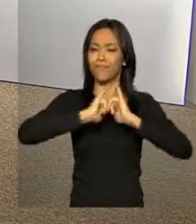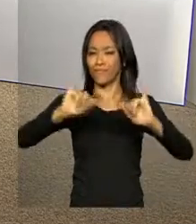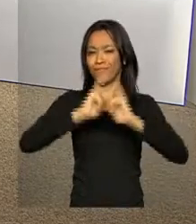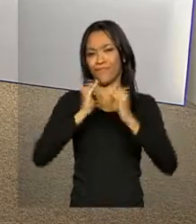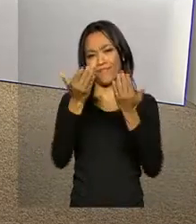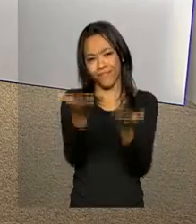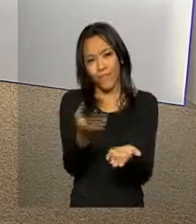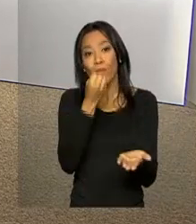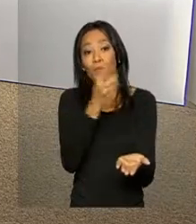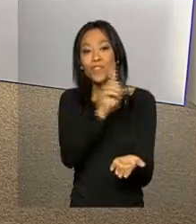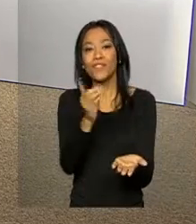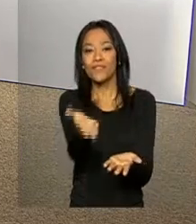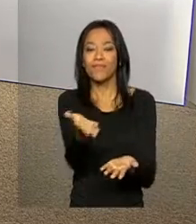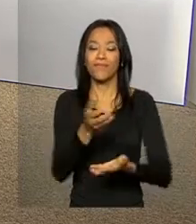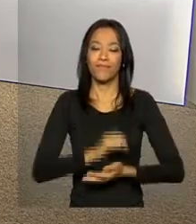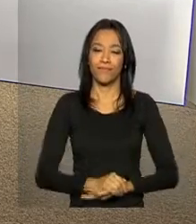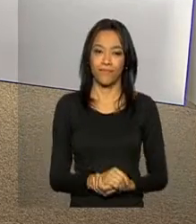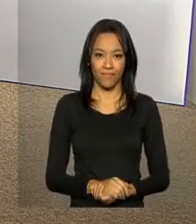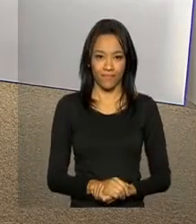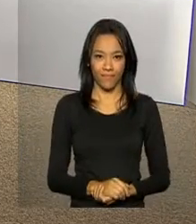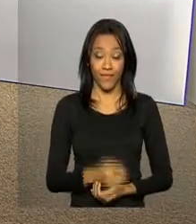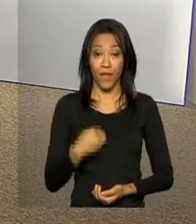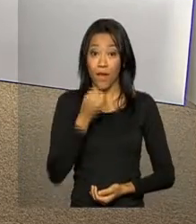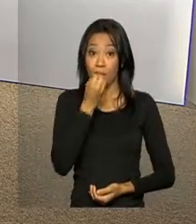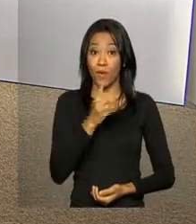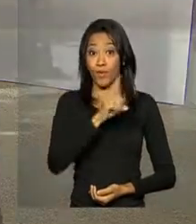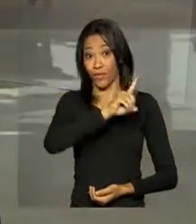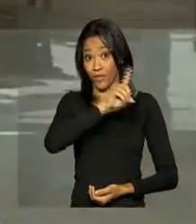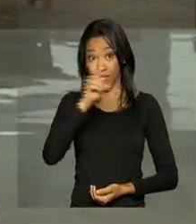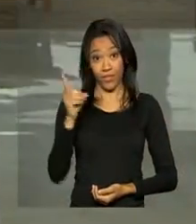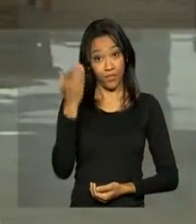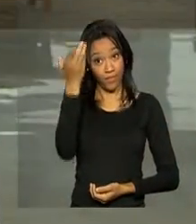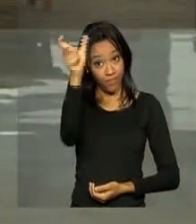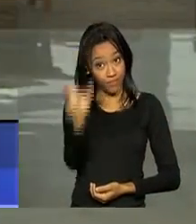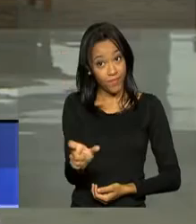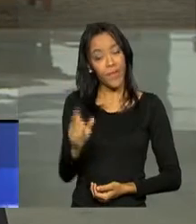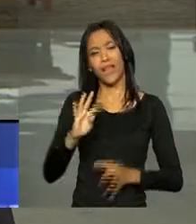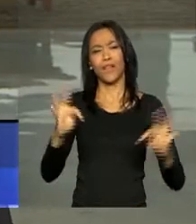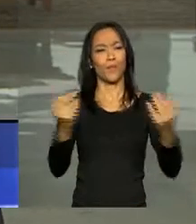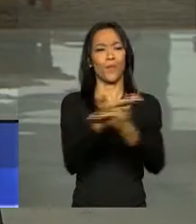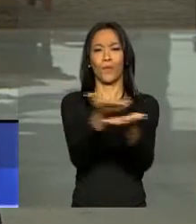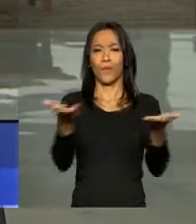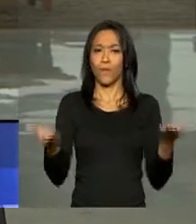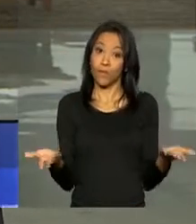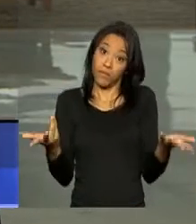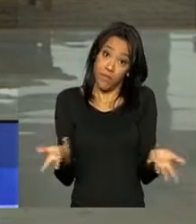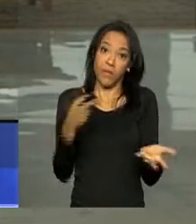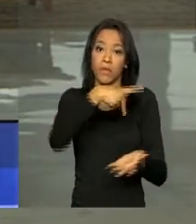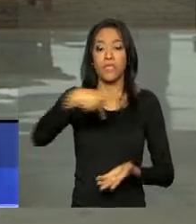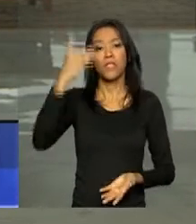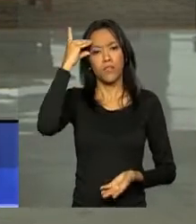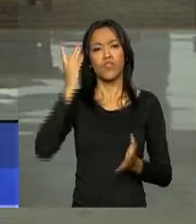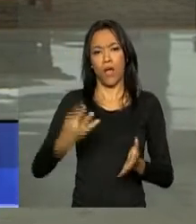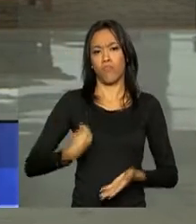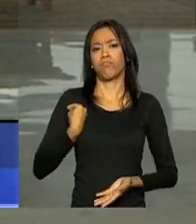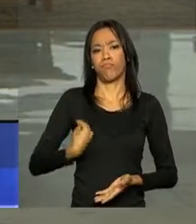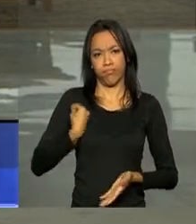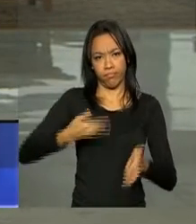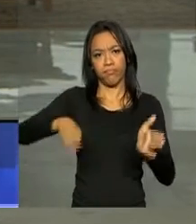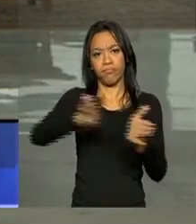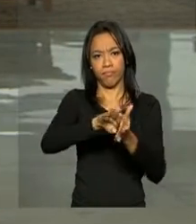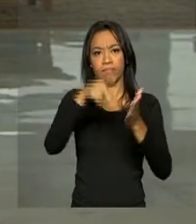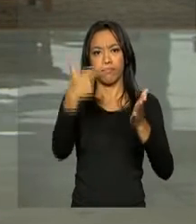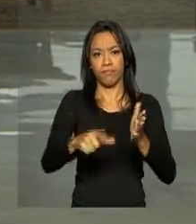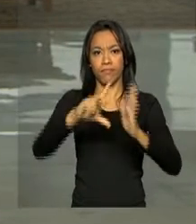informações. Ana, bom dia. Bom dia para você, Jaime. Bom dia a todos. Bom, a presidenta Dilma Rousseff já está aqui no Palácio do